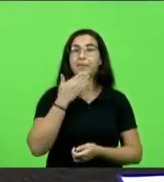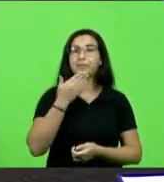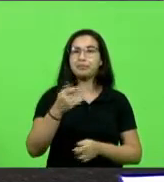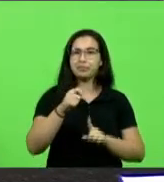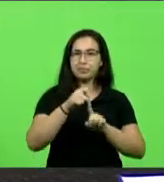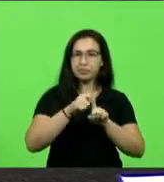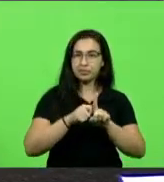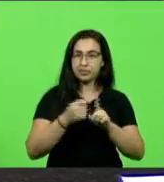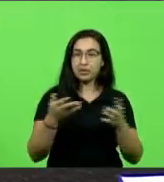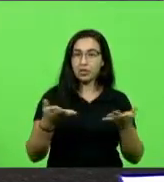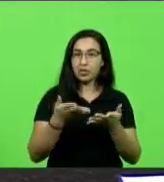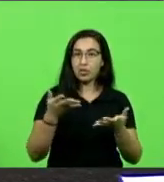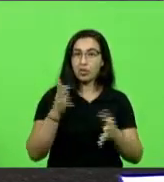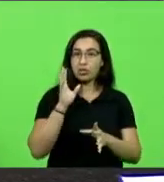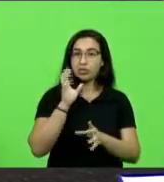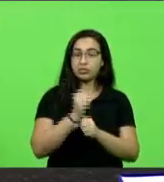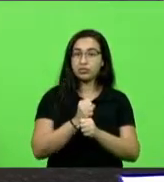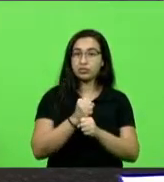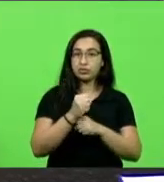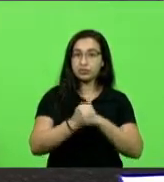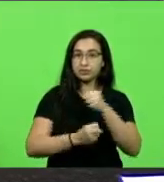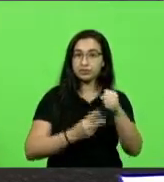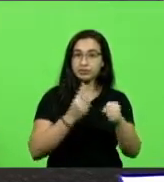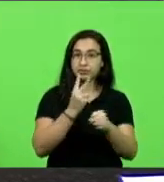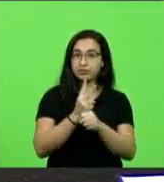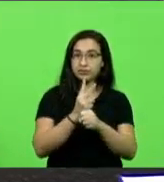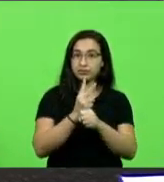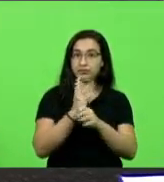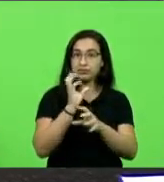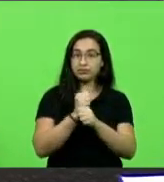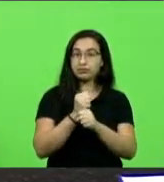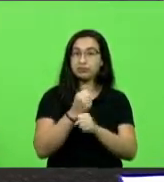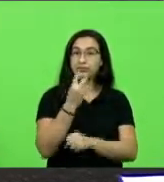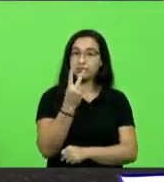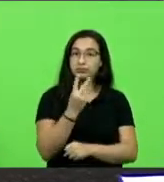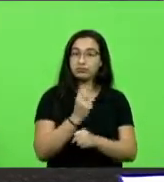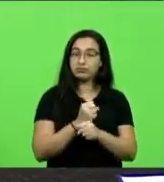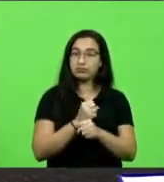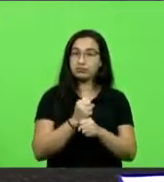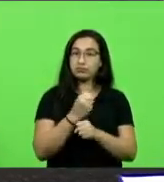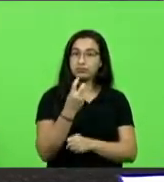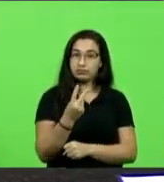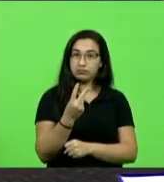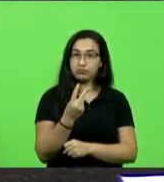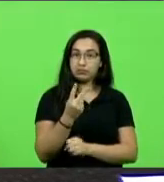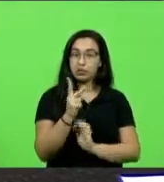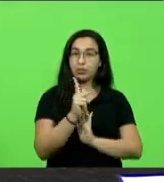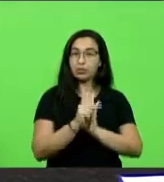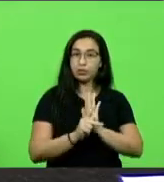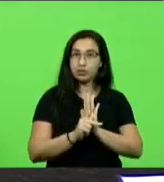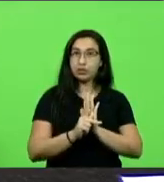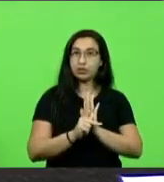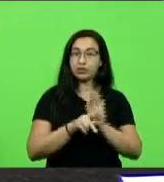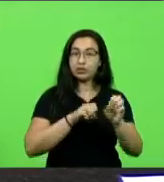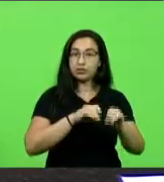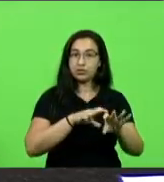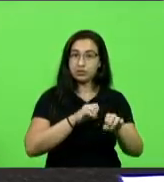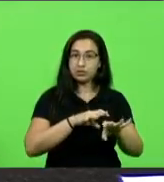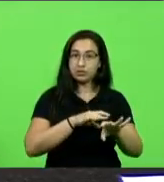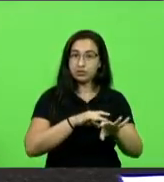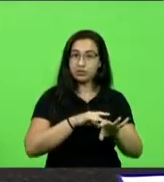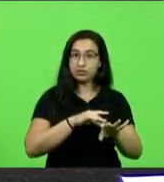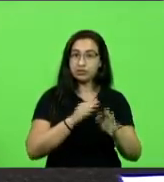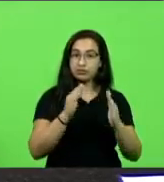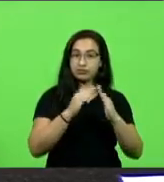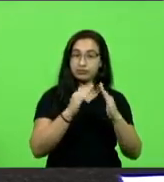completa dois anos, dois anos anos do projeto da educação domiciliar. Há dois anos atrás,